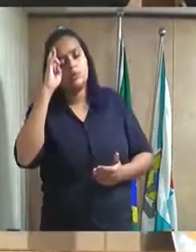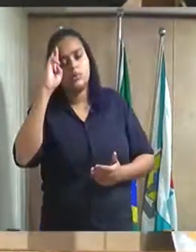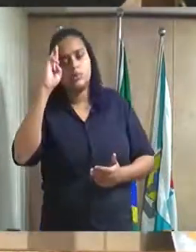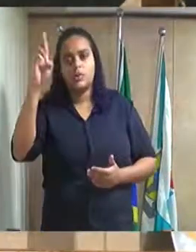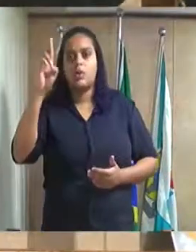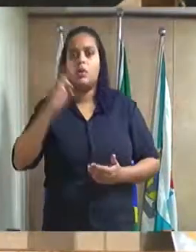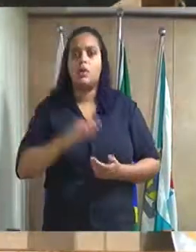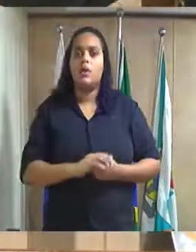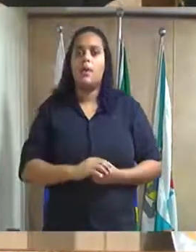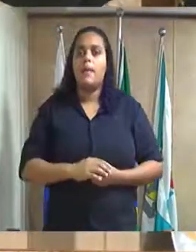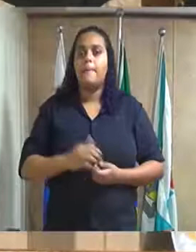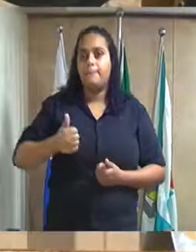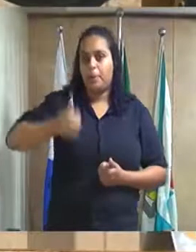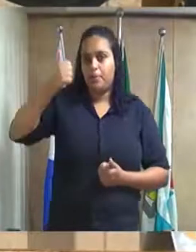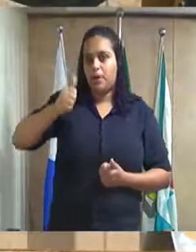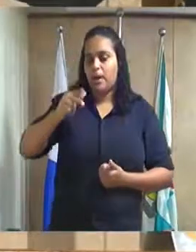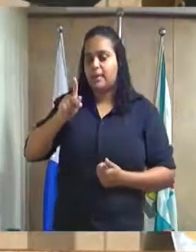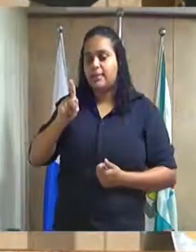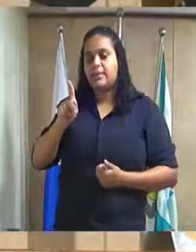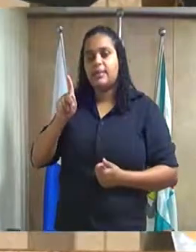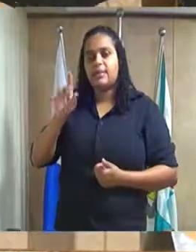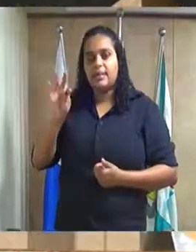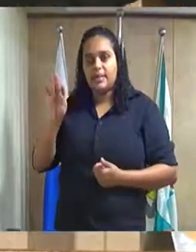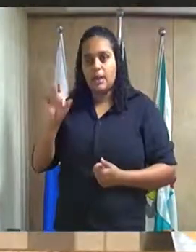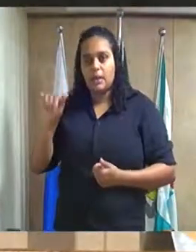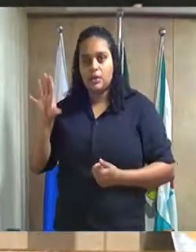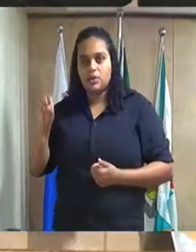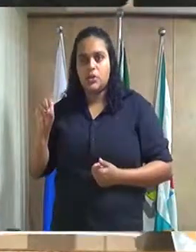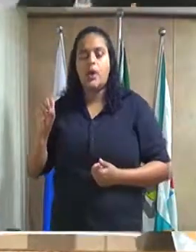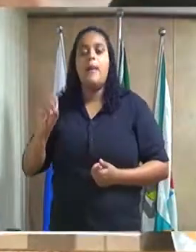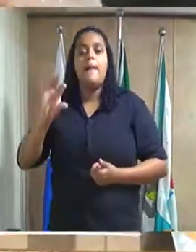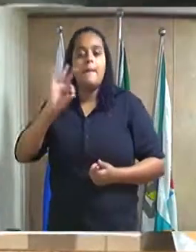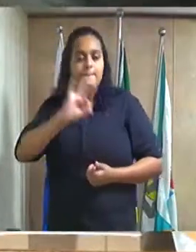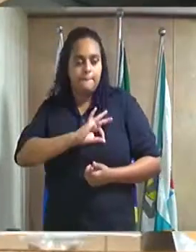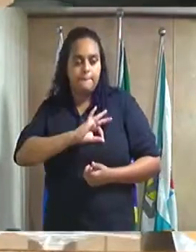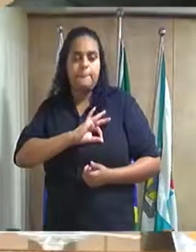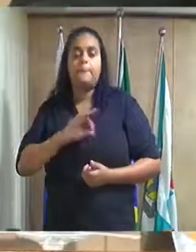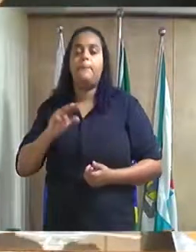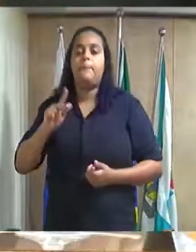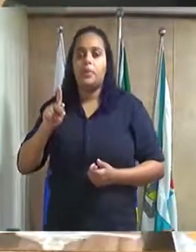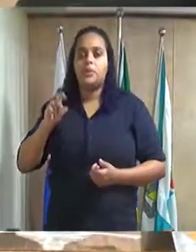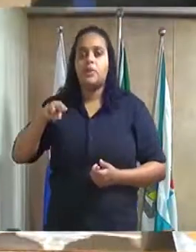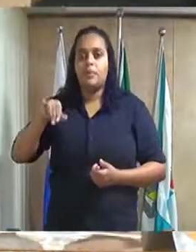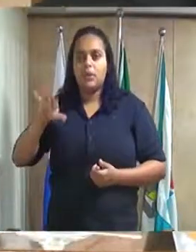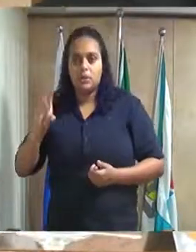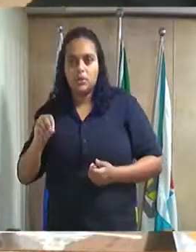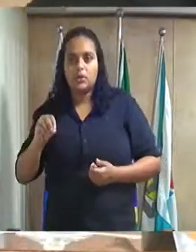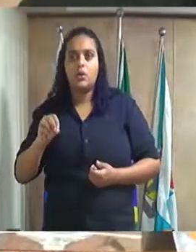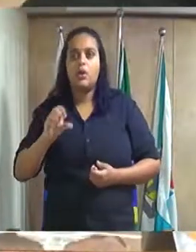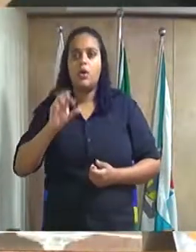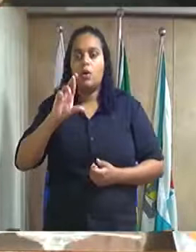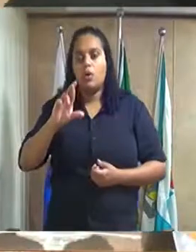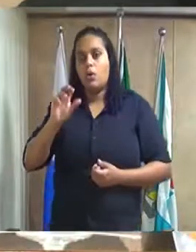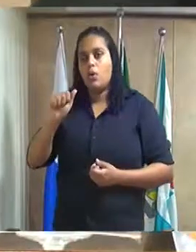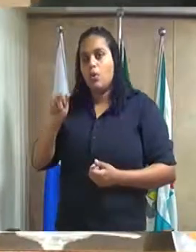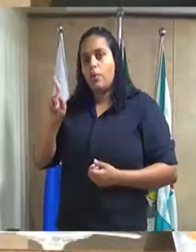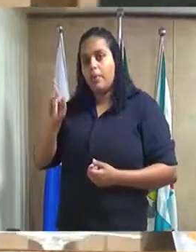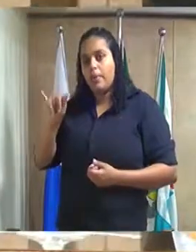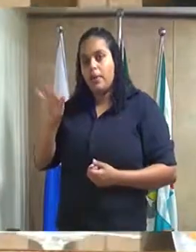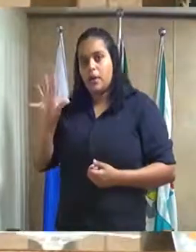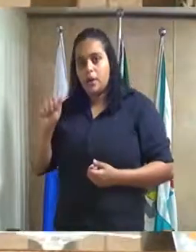primeiro-tenente, polícia militar e pedagoga Rúbia Célia de Moura Barroso dos Santos,